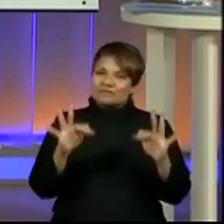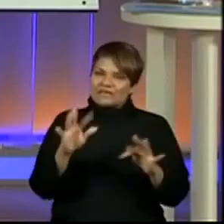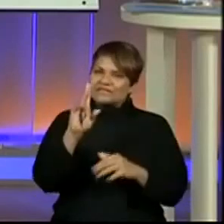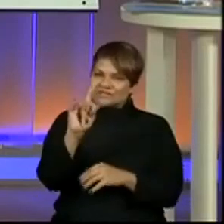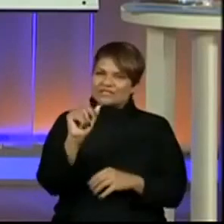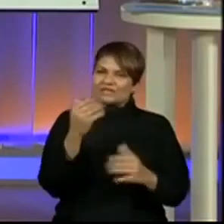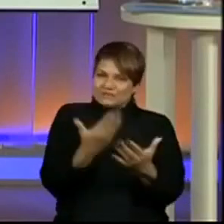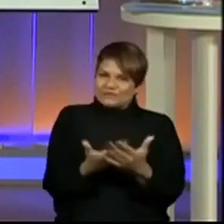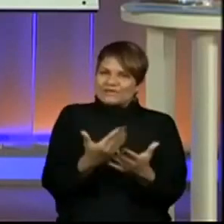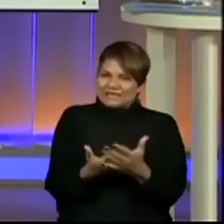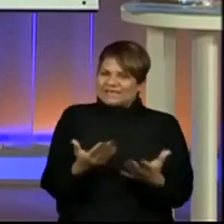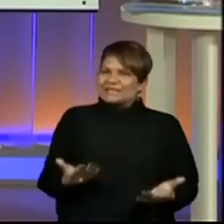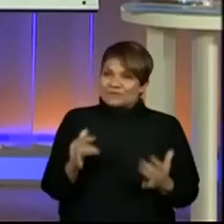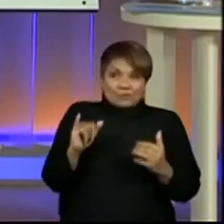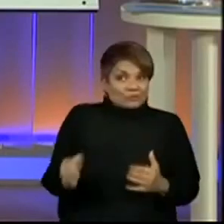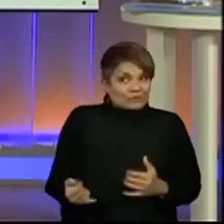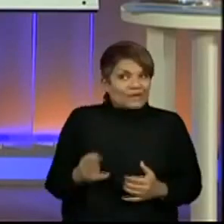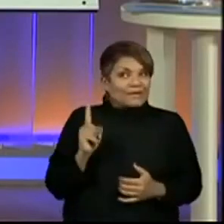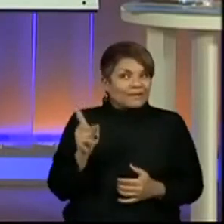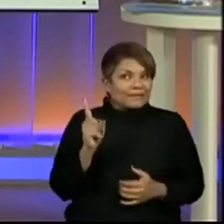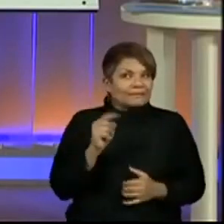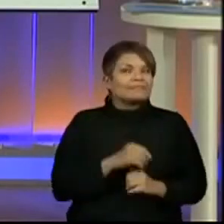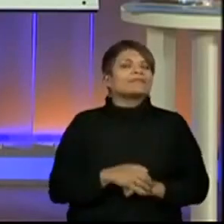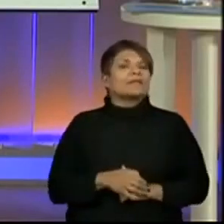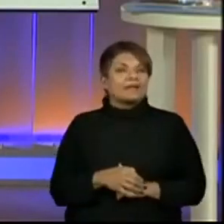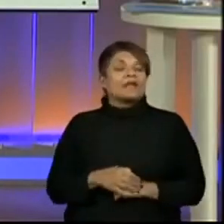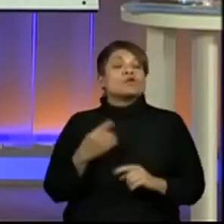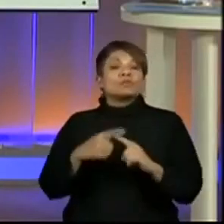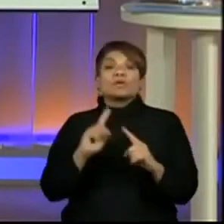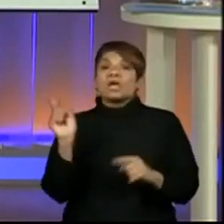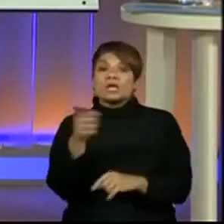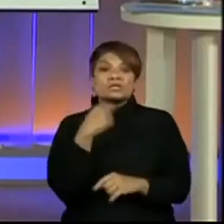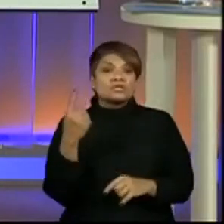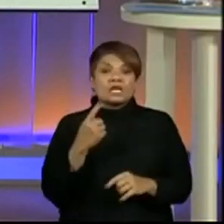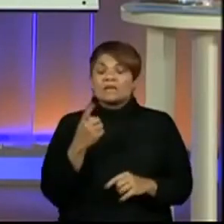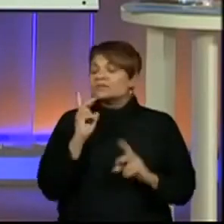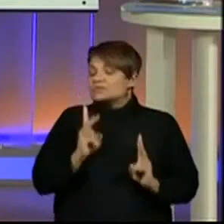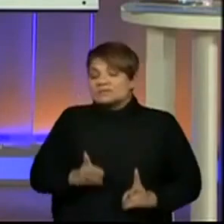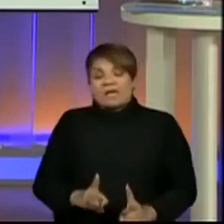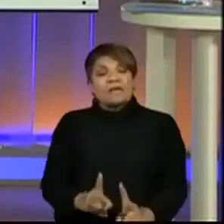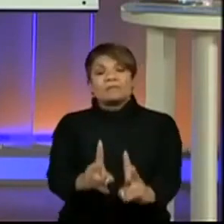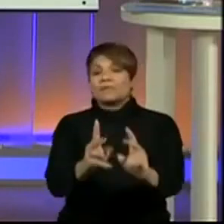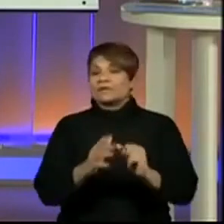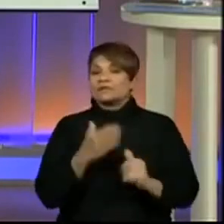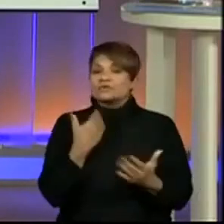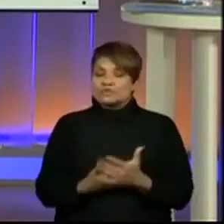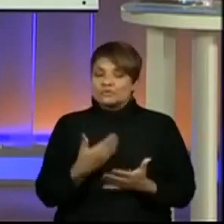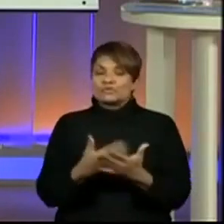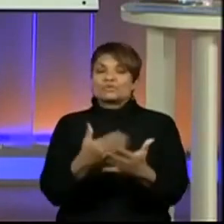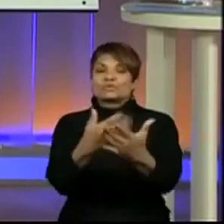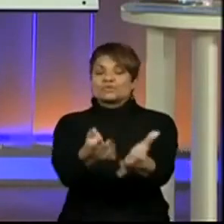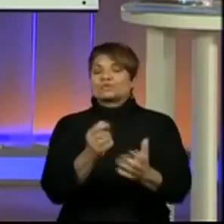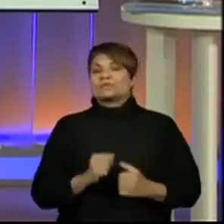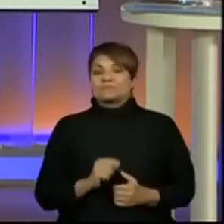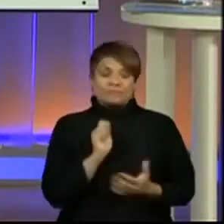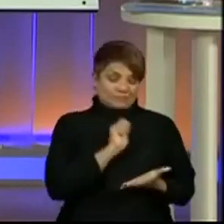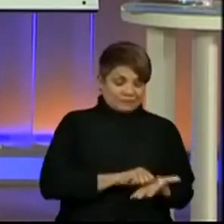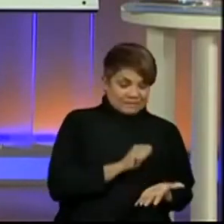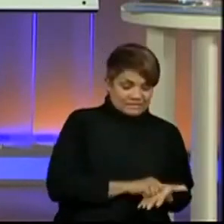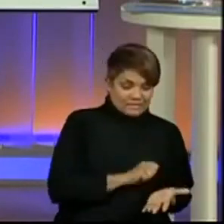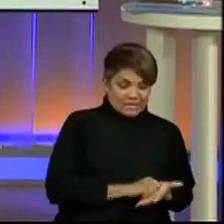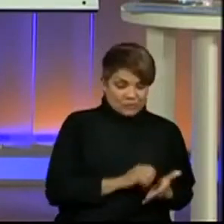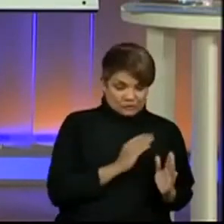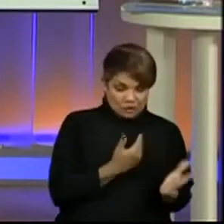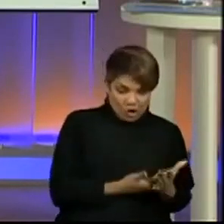aproveitem esse feliz dia do estudante. Porque nós somos estudantes sempre. Seja da lição, seja da vida. Isso é